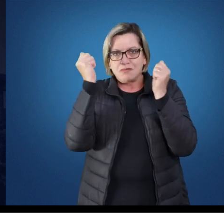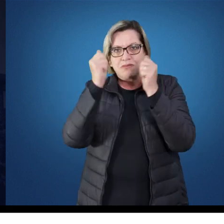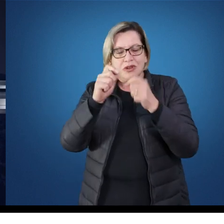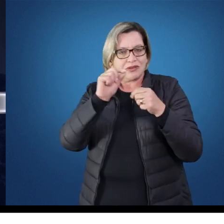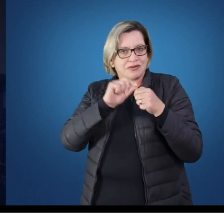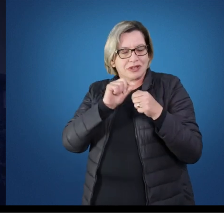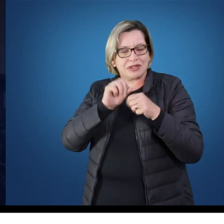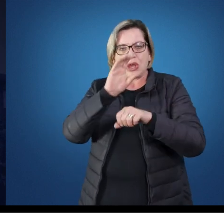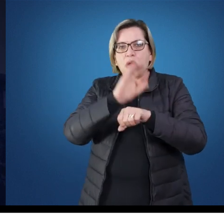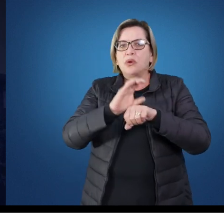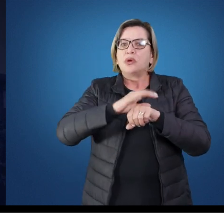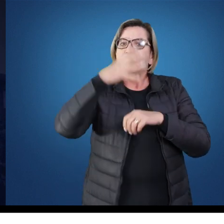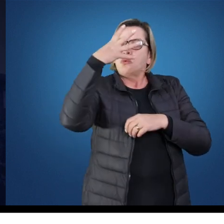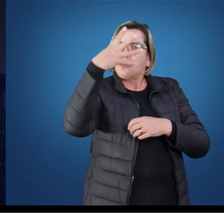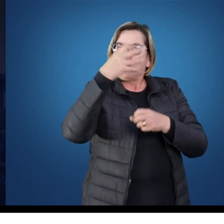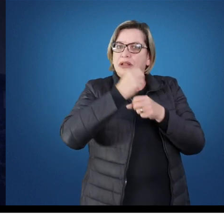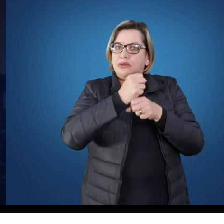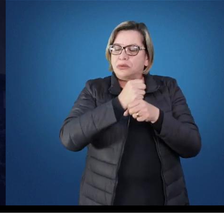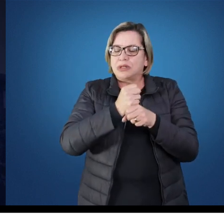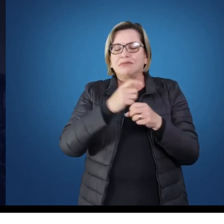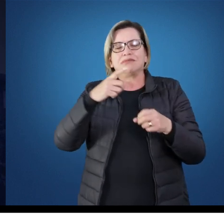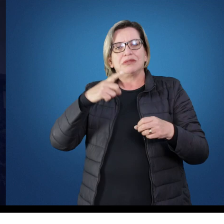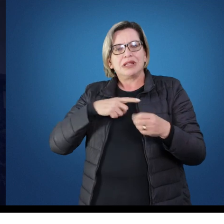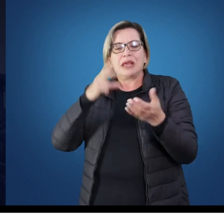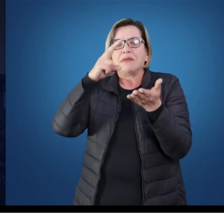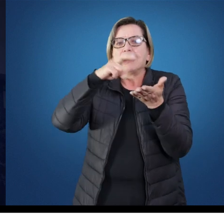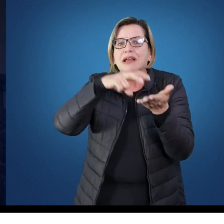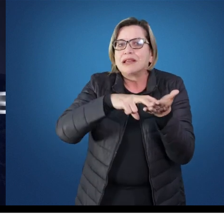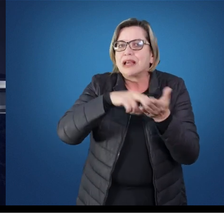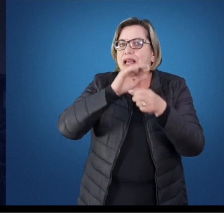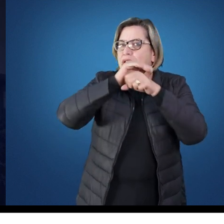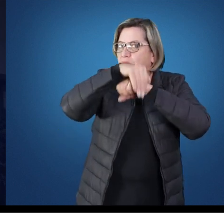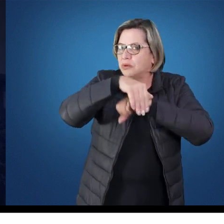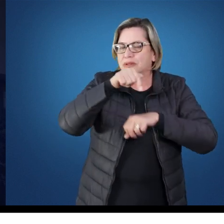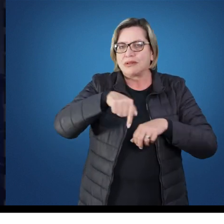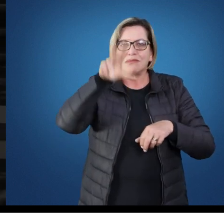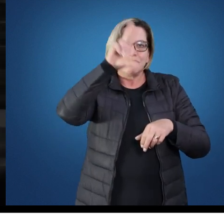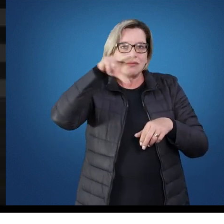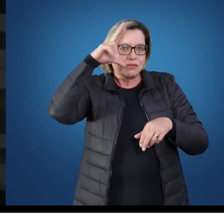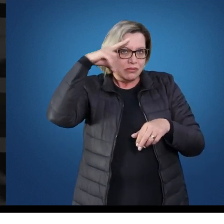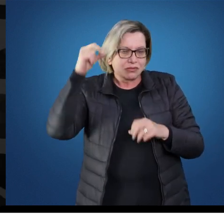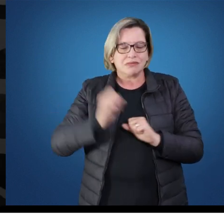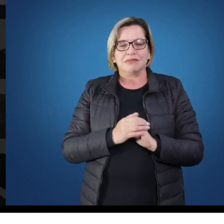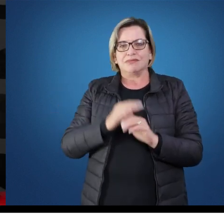O curso tem duração média de quatro anos e é ofertado nos turnos da manhã e à noite.